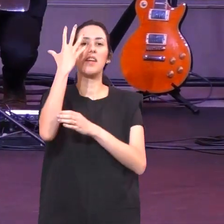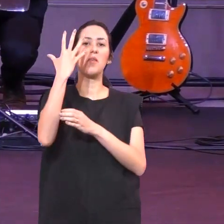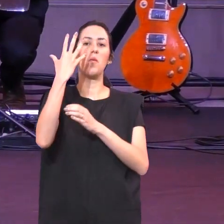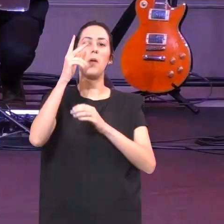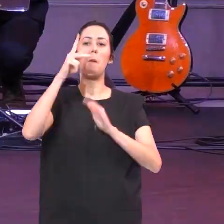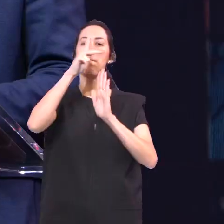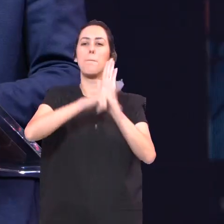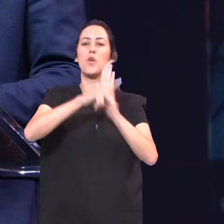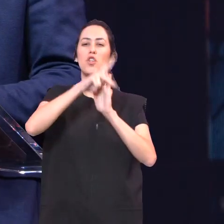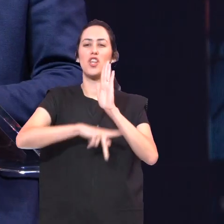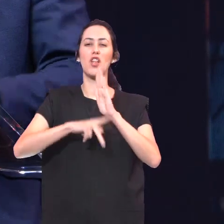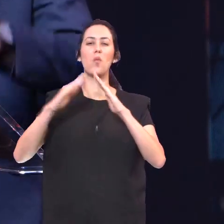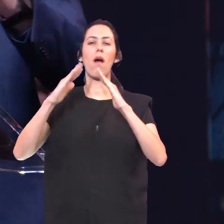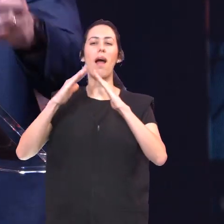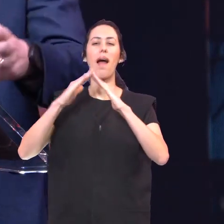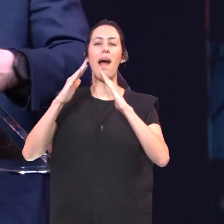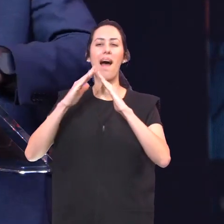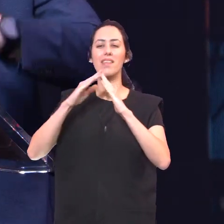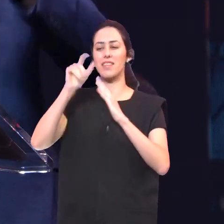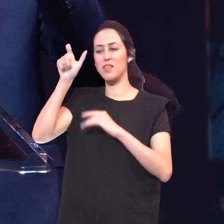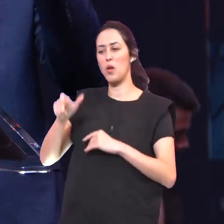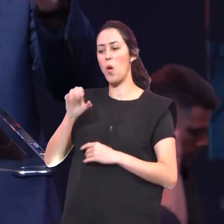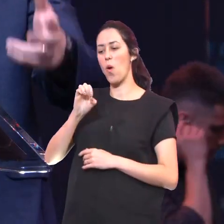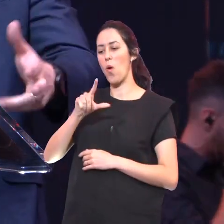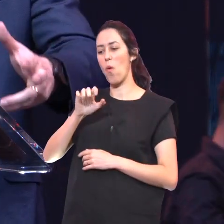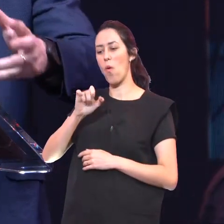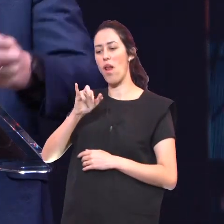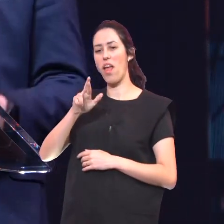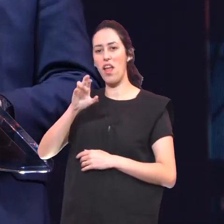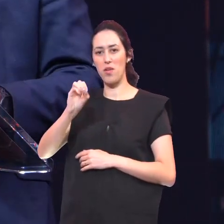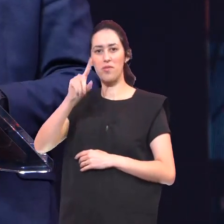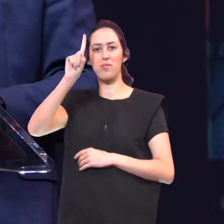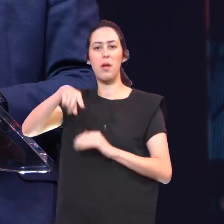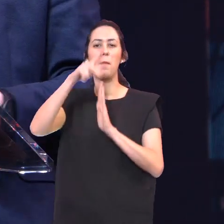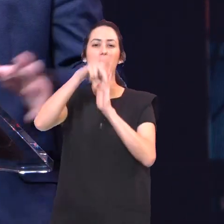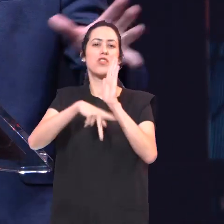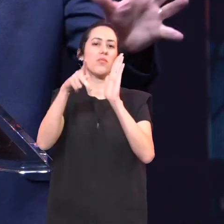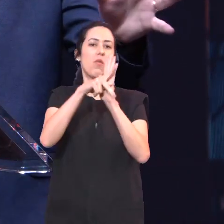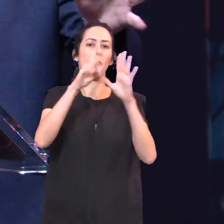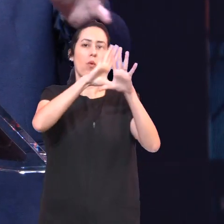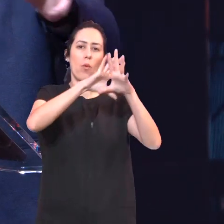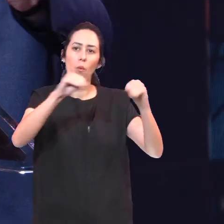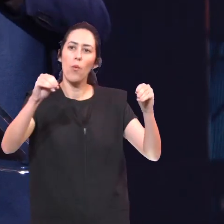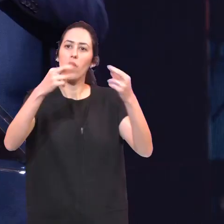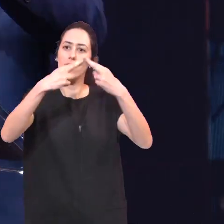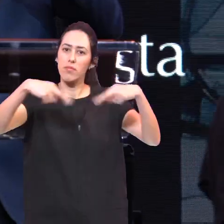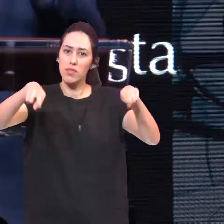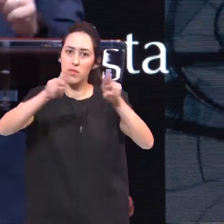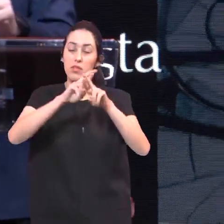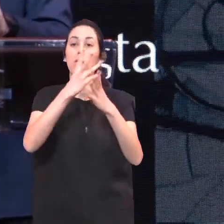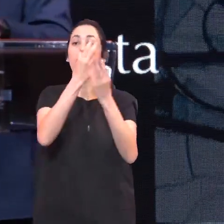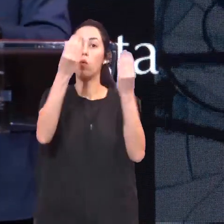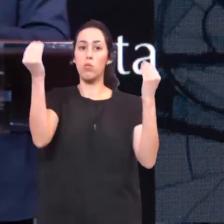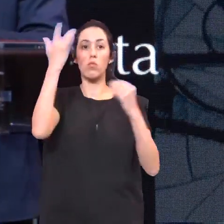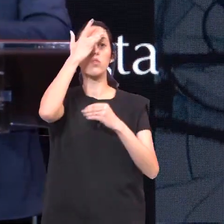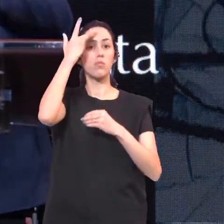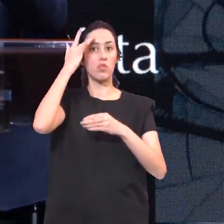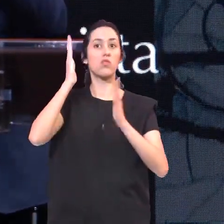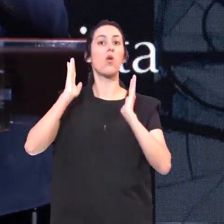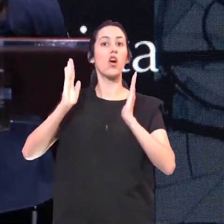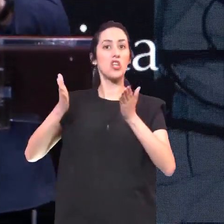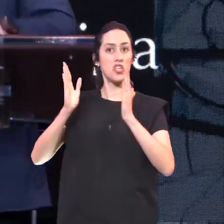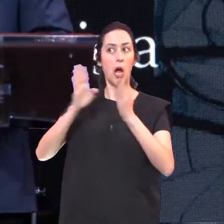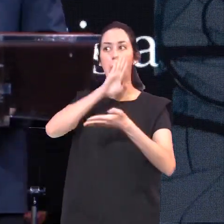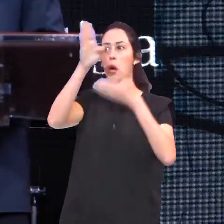Oleiro Um projeto de cura, de restauração E muita gente passou por esses retiros e foi